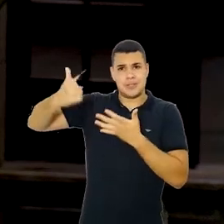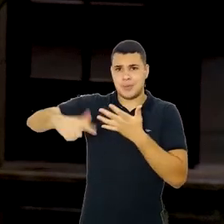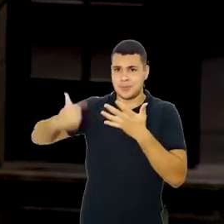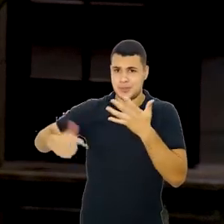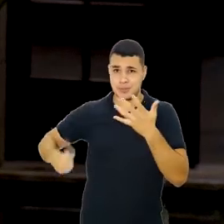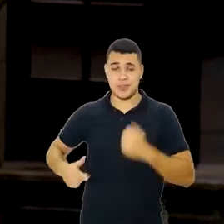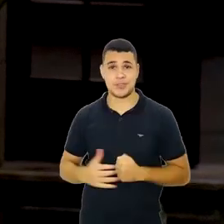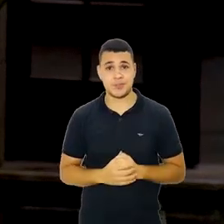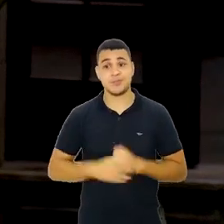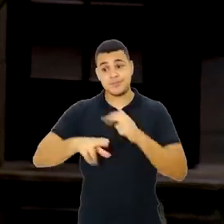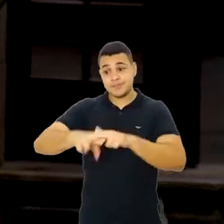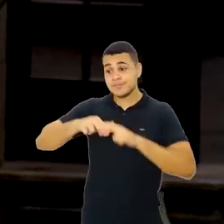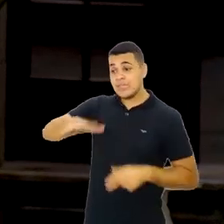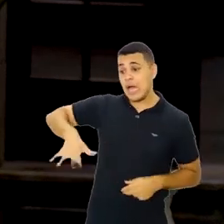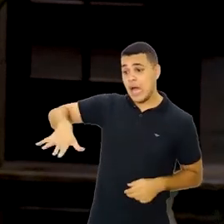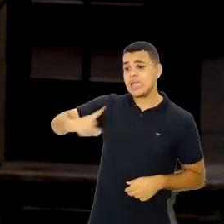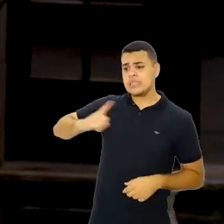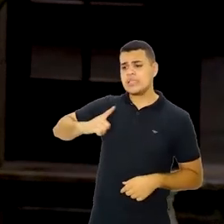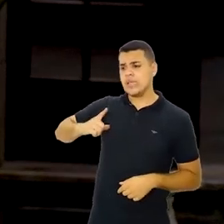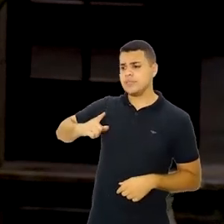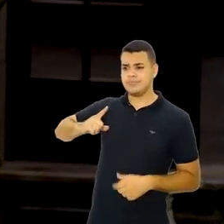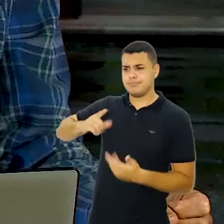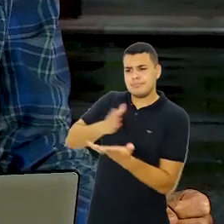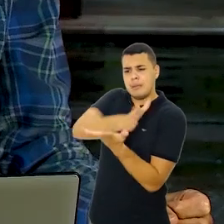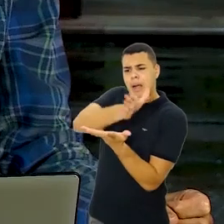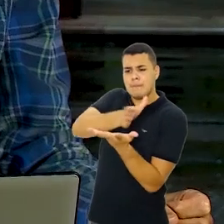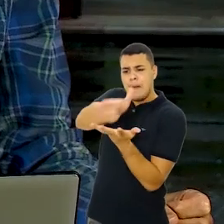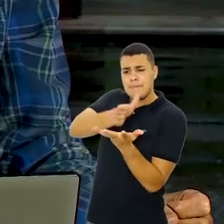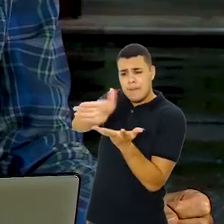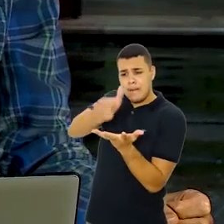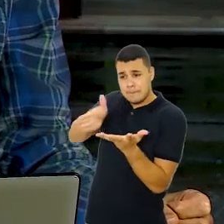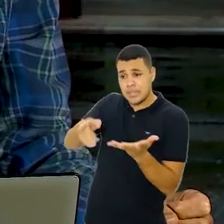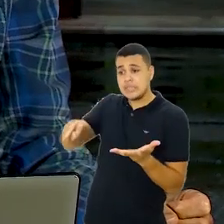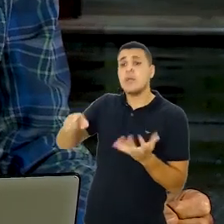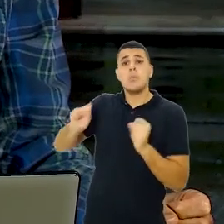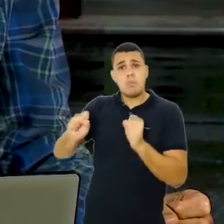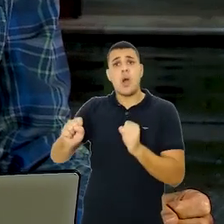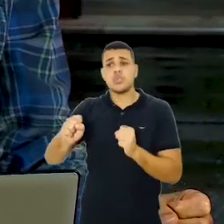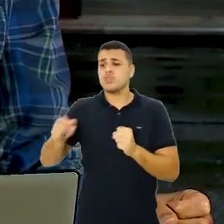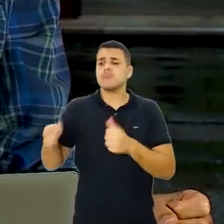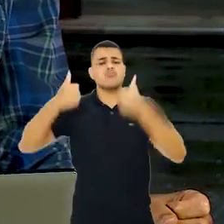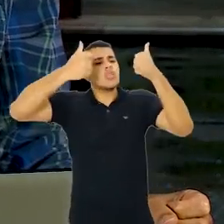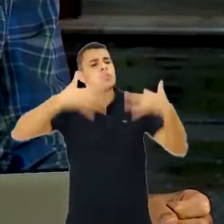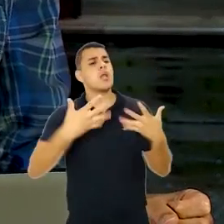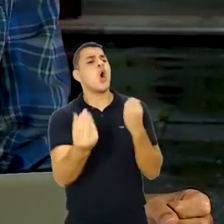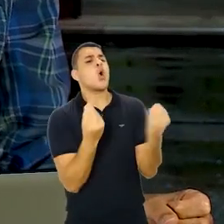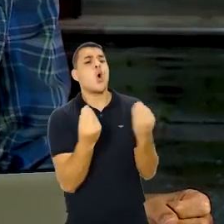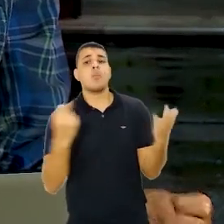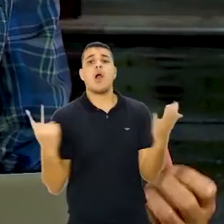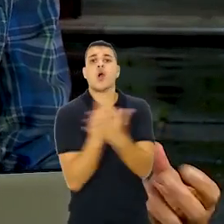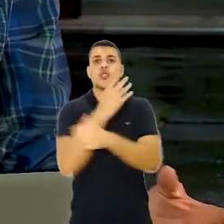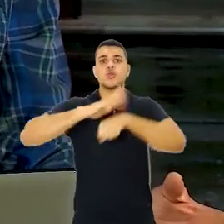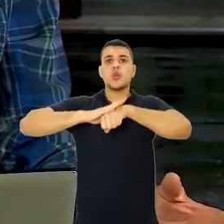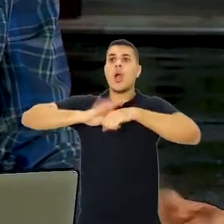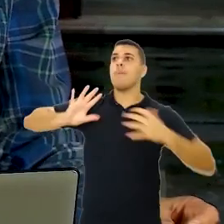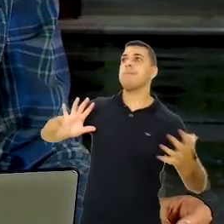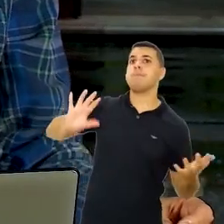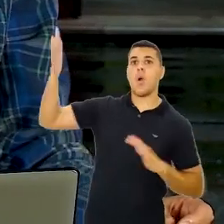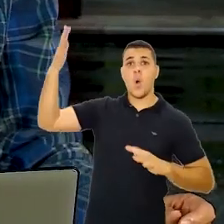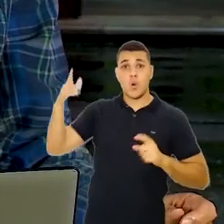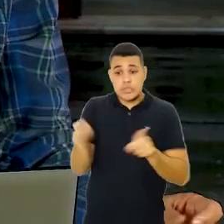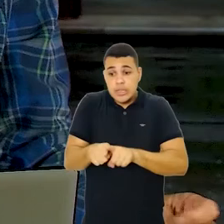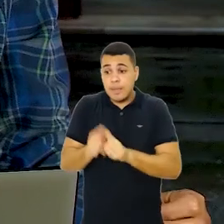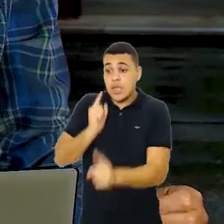de do Enfo. A epidemiologia tem vários usos. Ela serve para descrever os